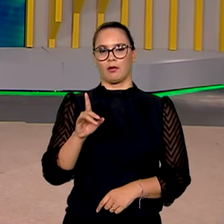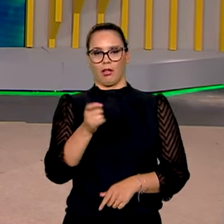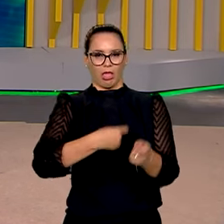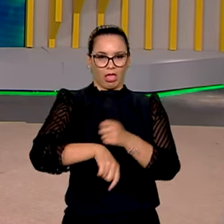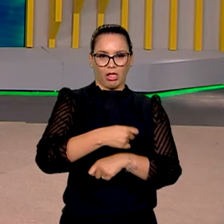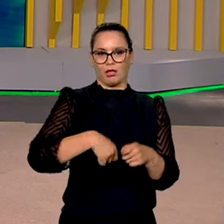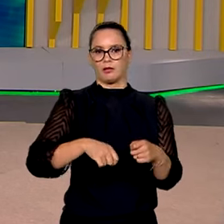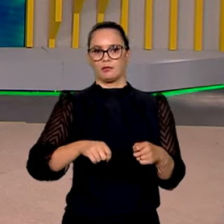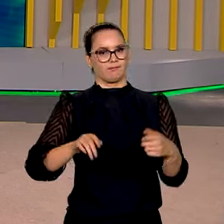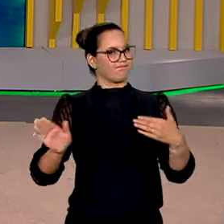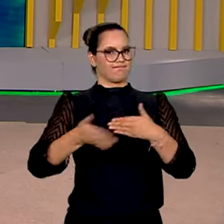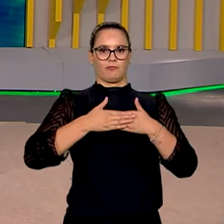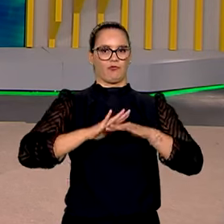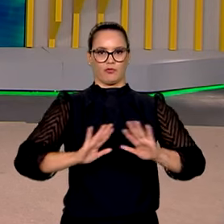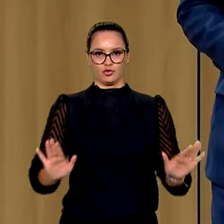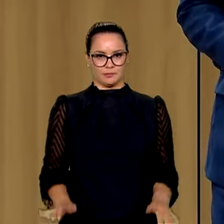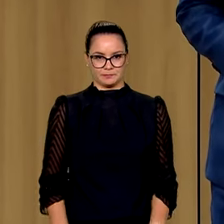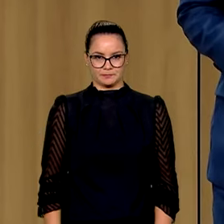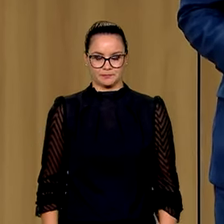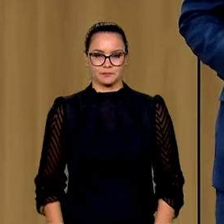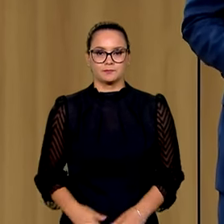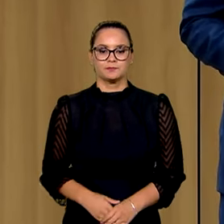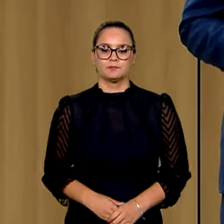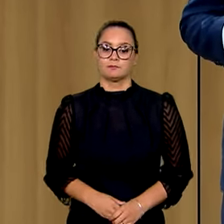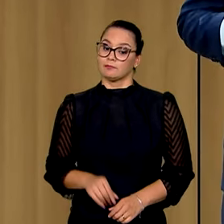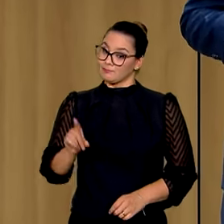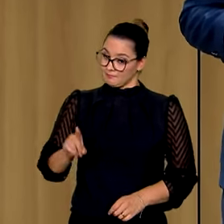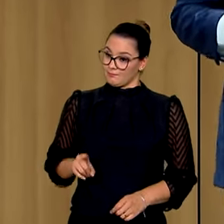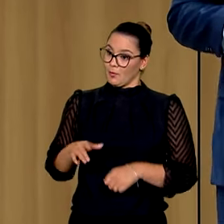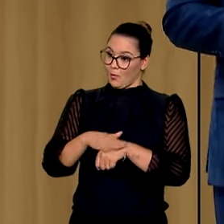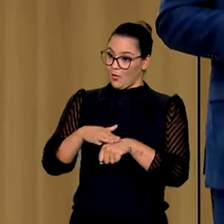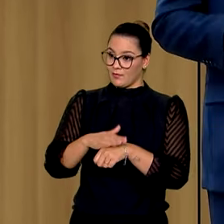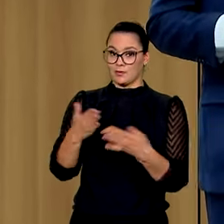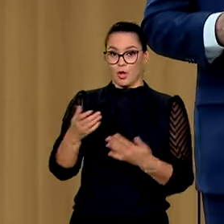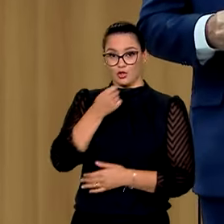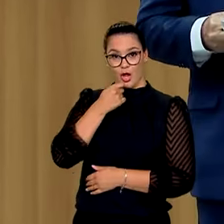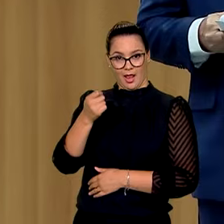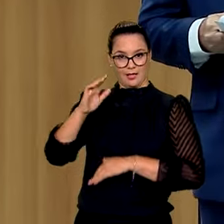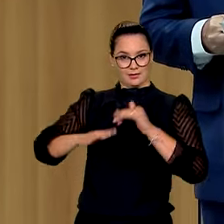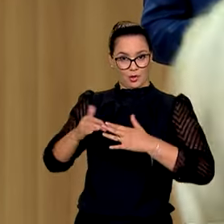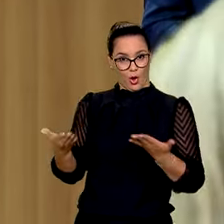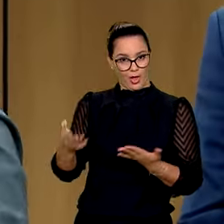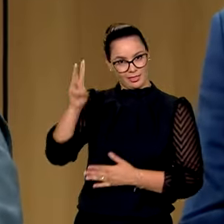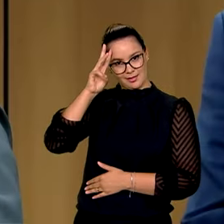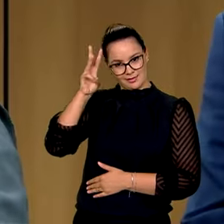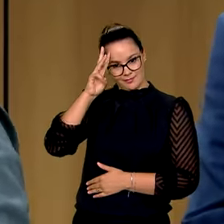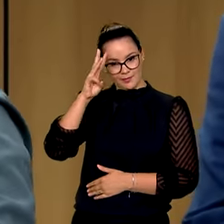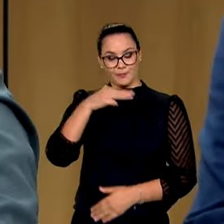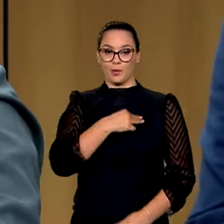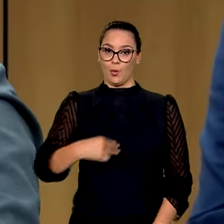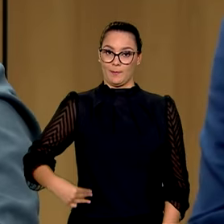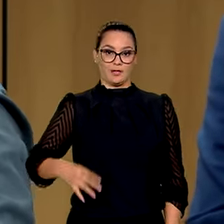canais de financiamento do narcotráfico. Em conversa com jornalistas nesta terça-feira, o